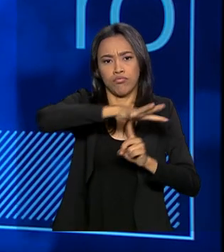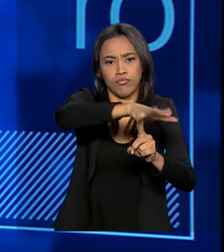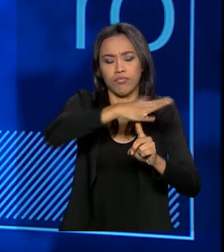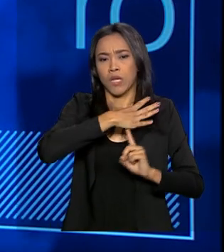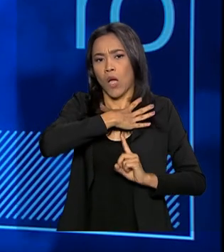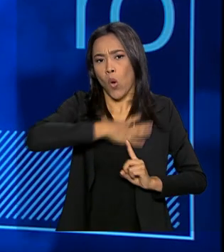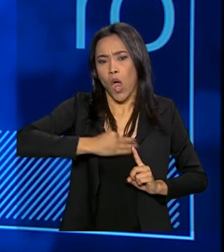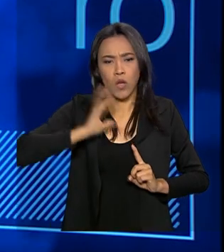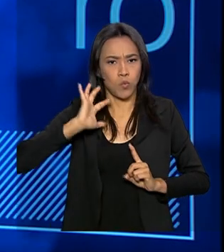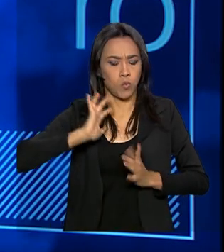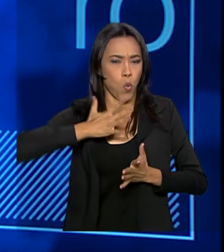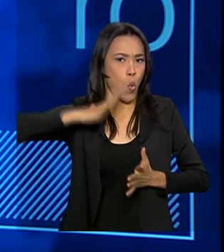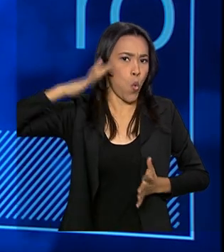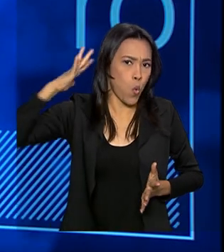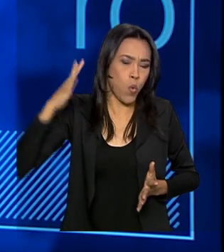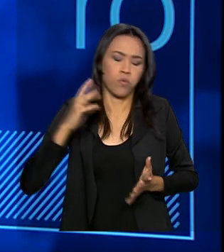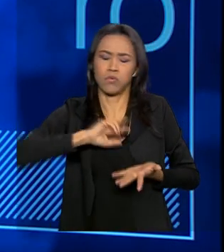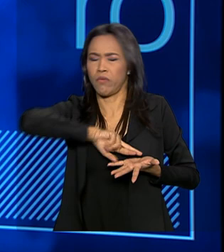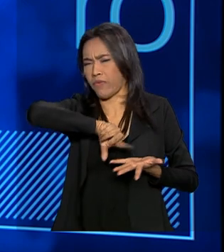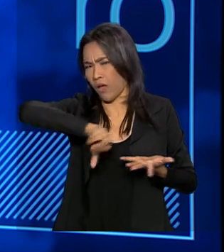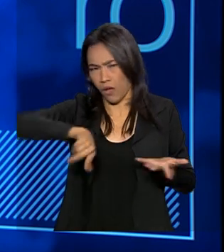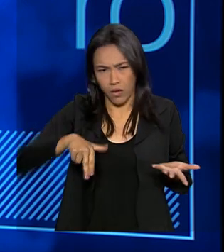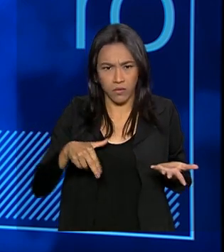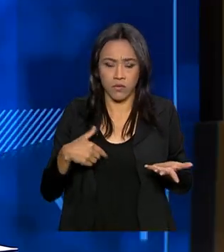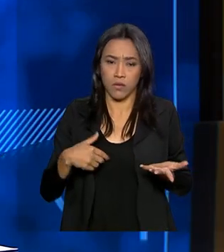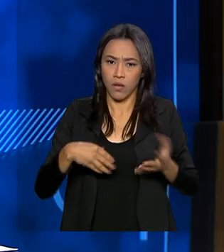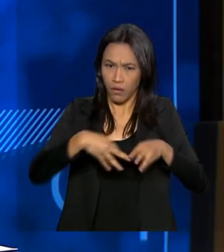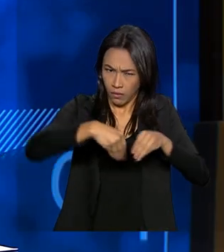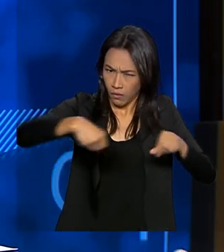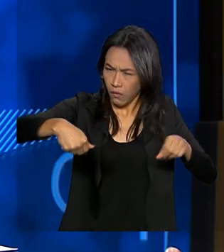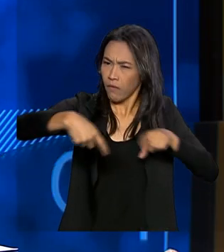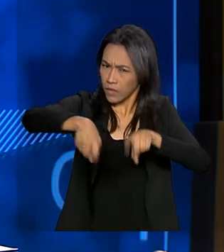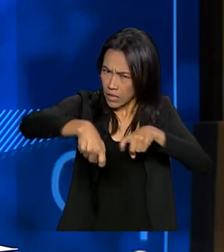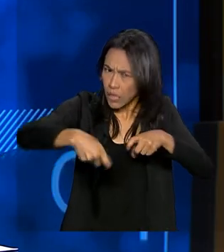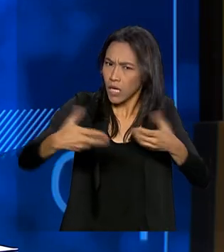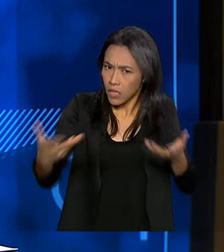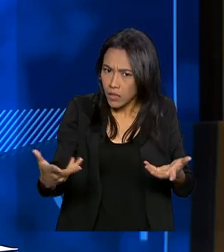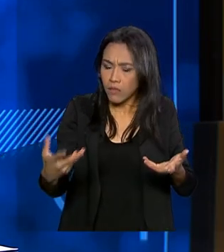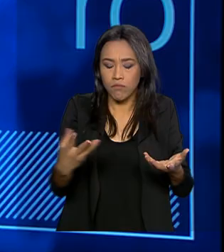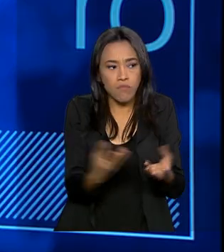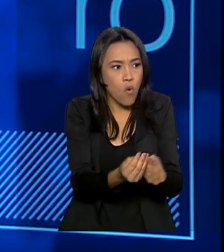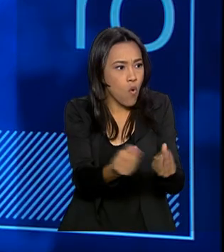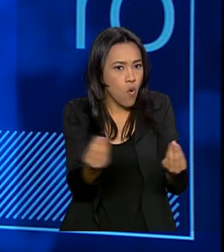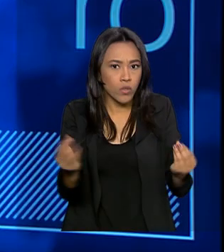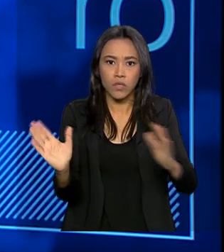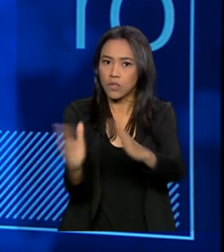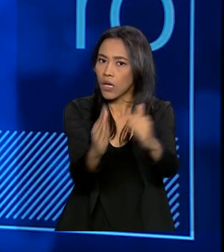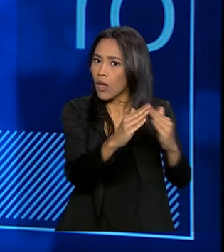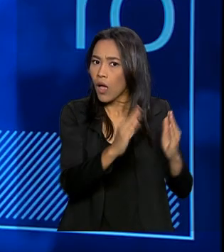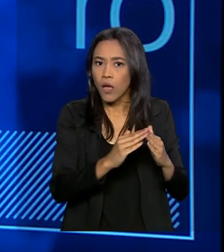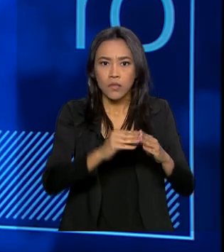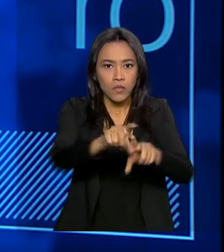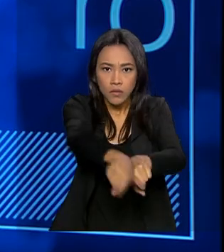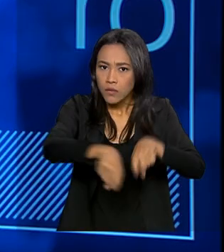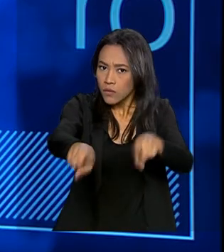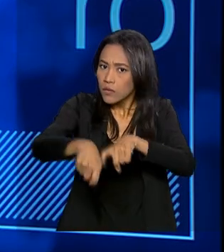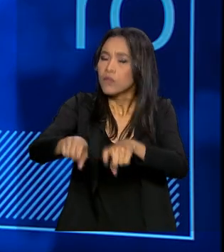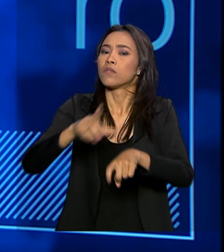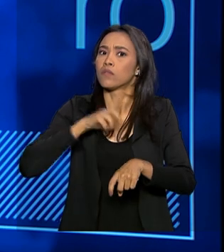joias, tem diversos tipos de bens. Propriedades, fazendas, casas. Muitos imóveis rurais do